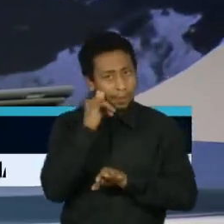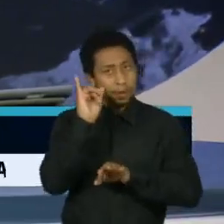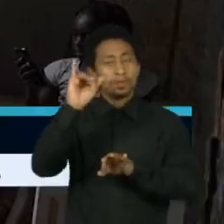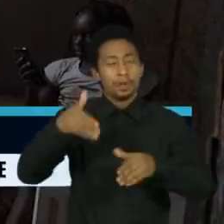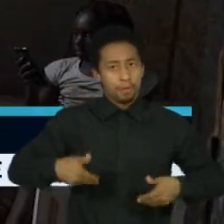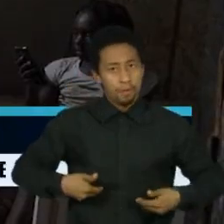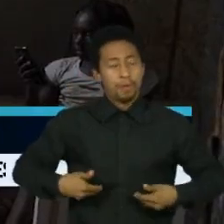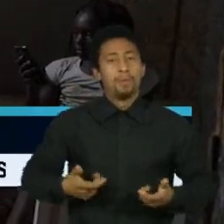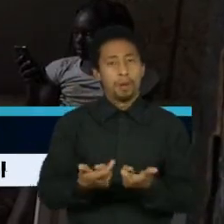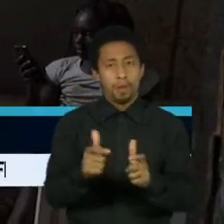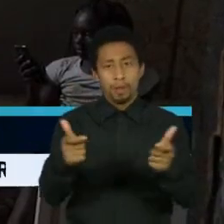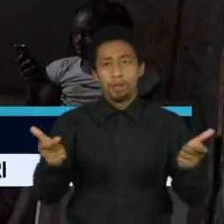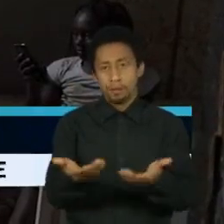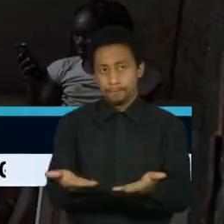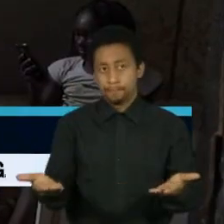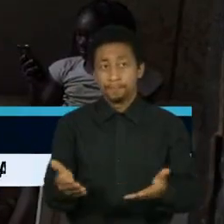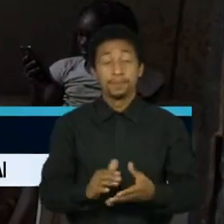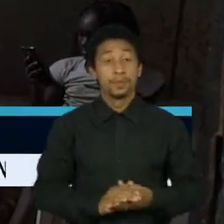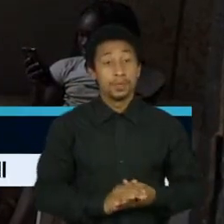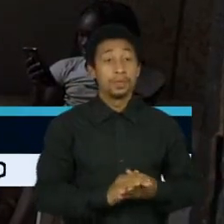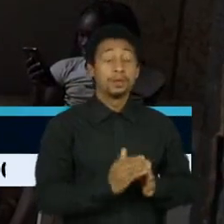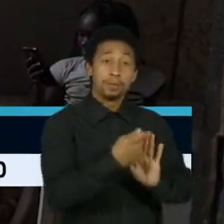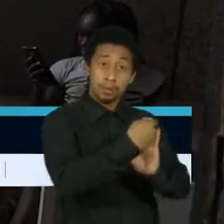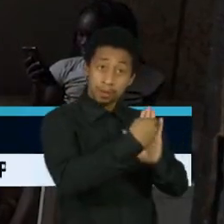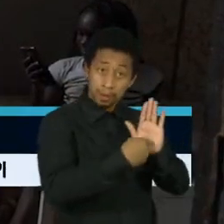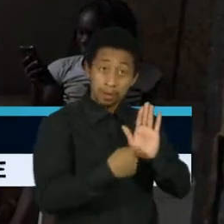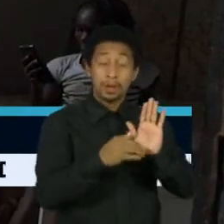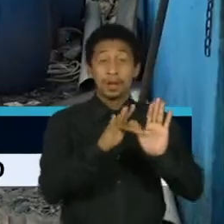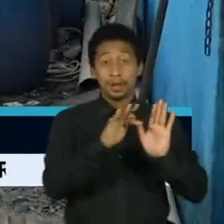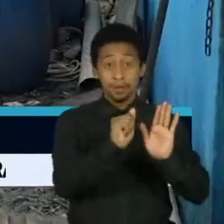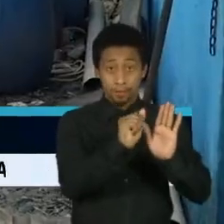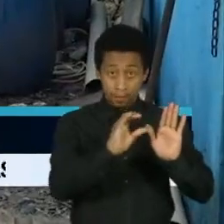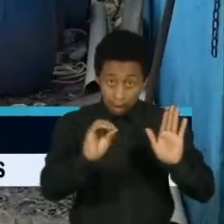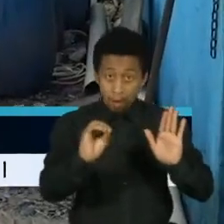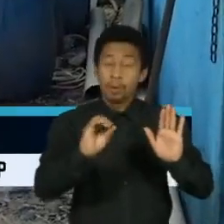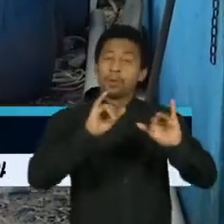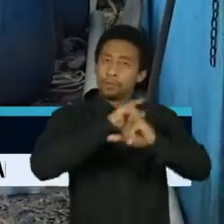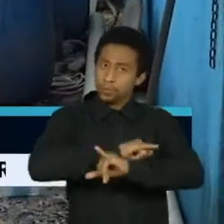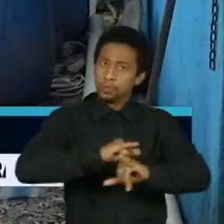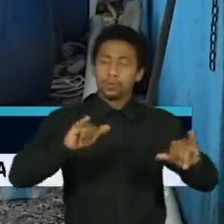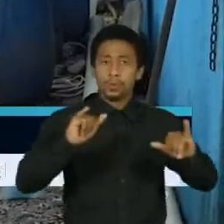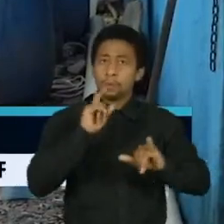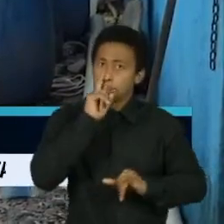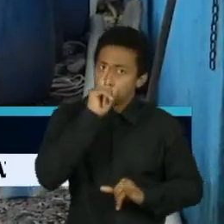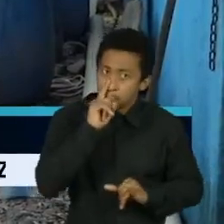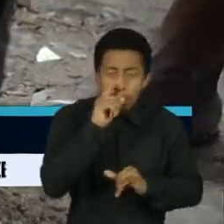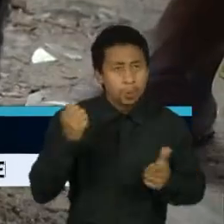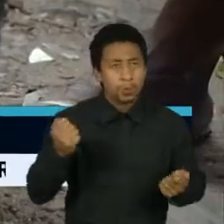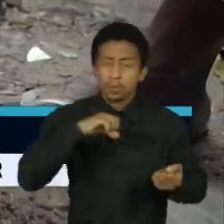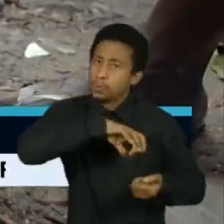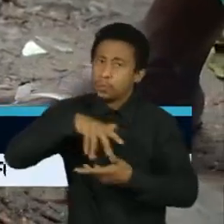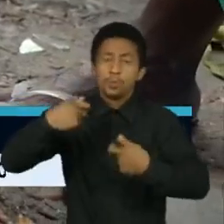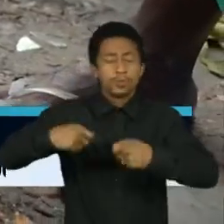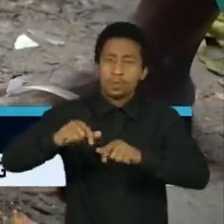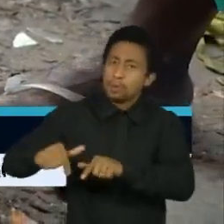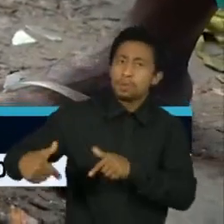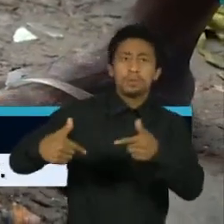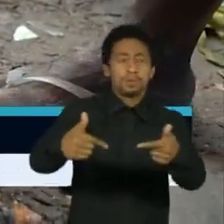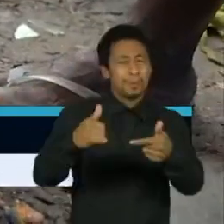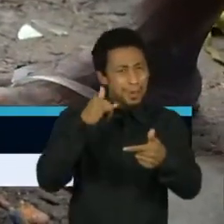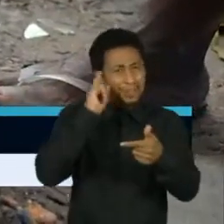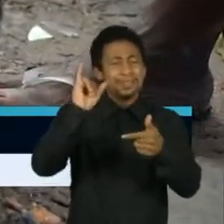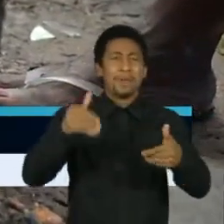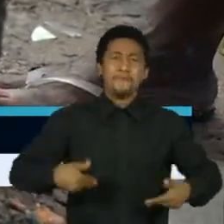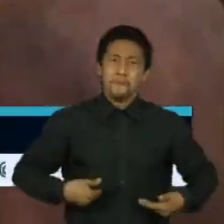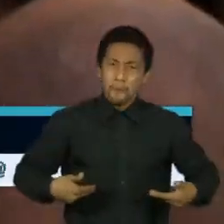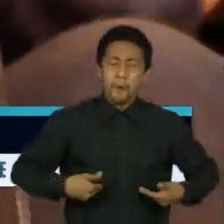alimentos. O relatório da FAO é um alerta. O mundo precisa se mobilizar agora para evitar que a fome se